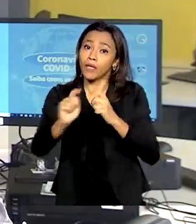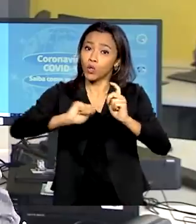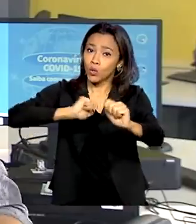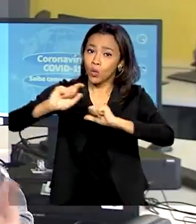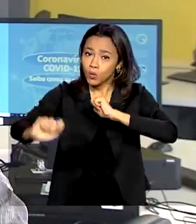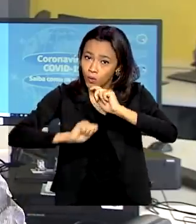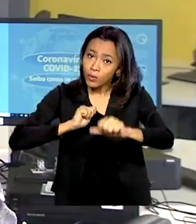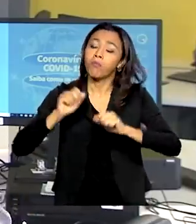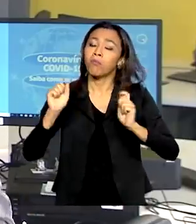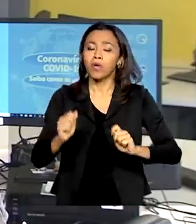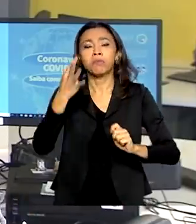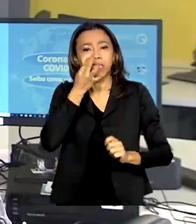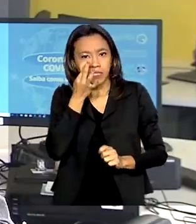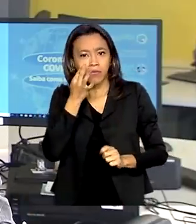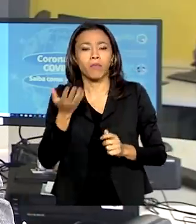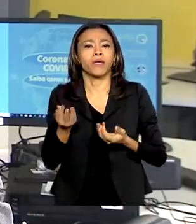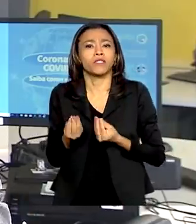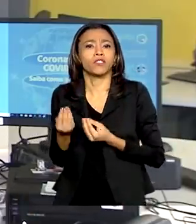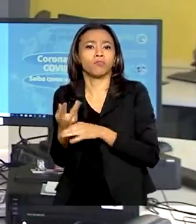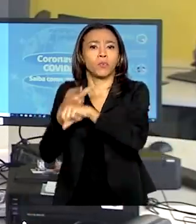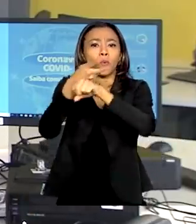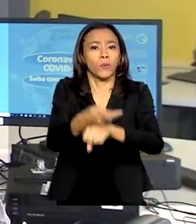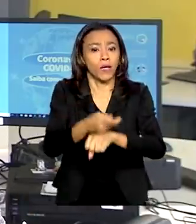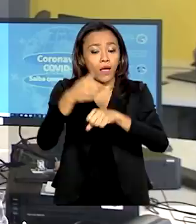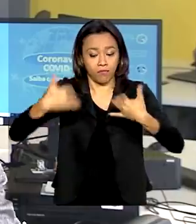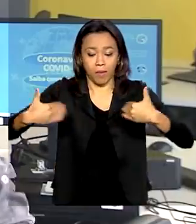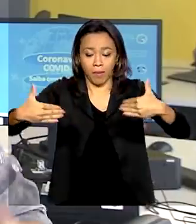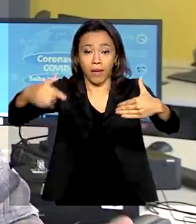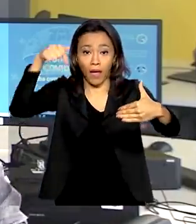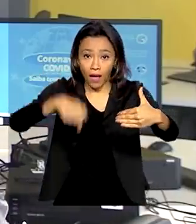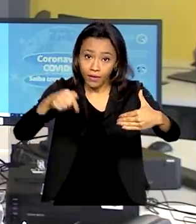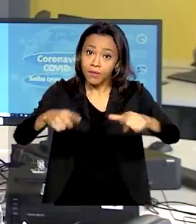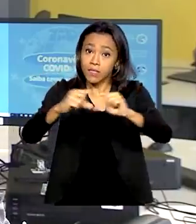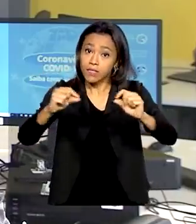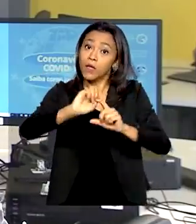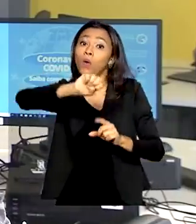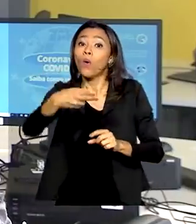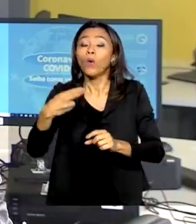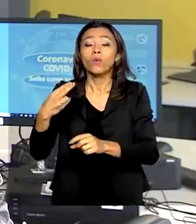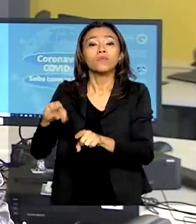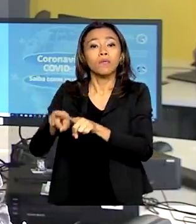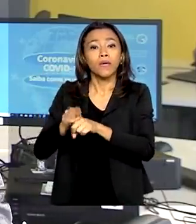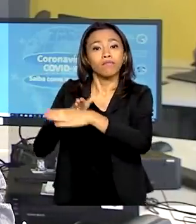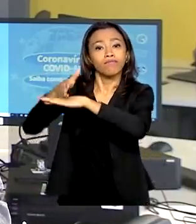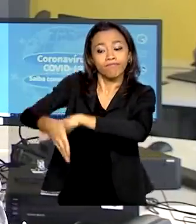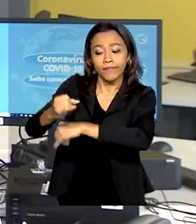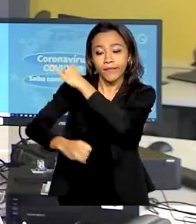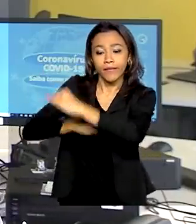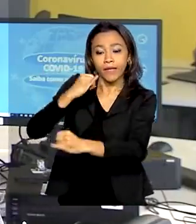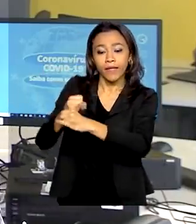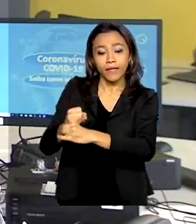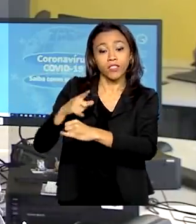ser feitas presencialmente na Esplanada dos Ministérios, aí em Brasília ou pela internet por meio da plataforma reuse